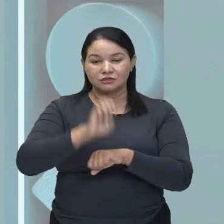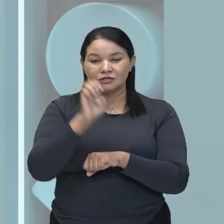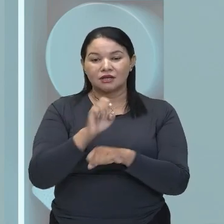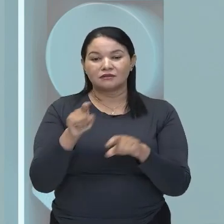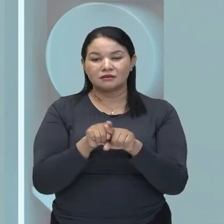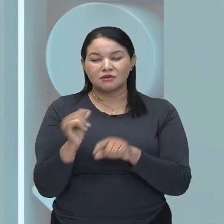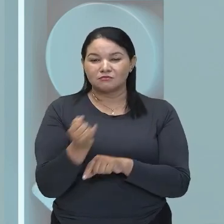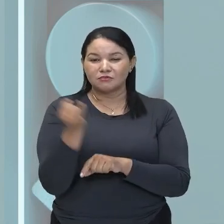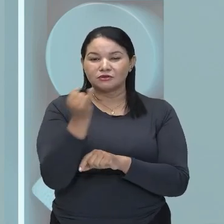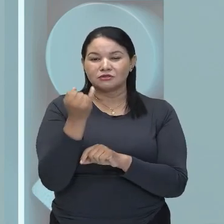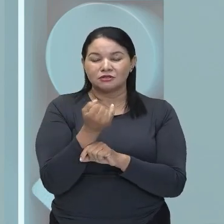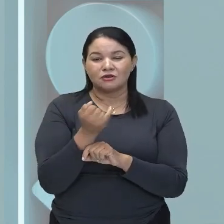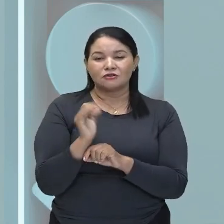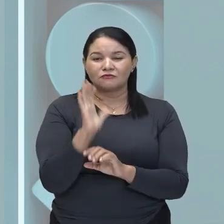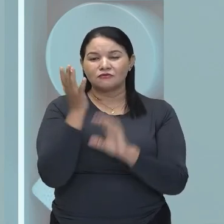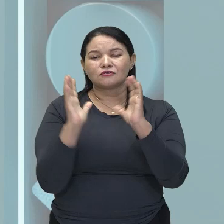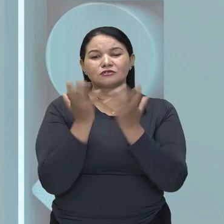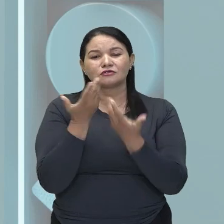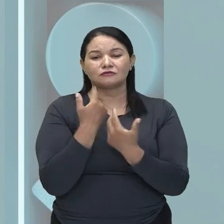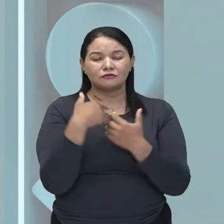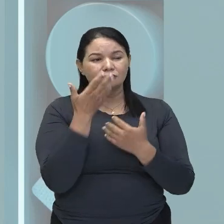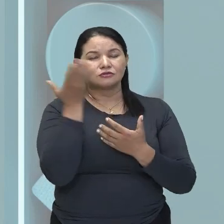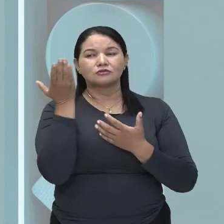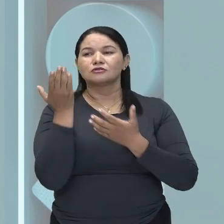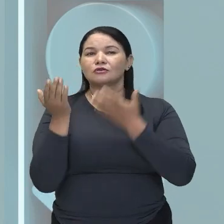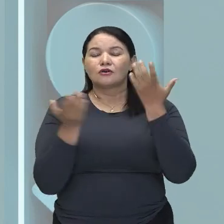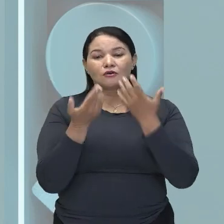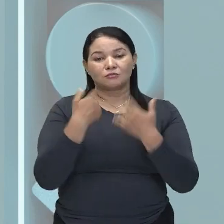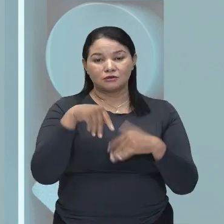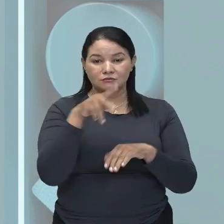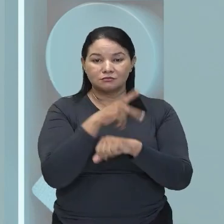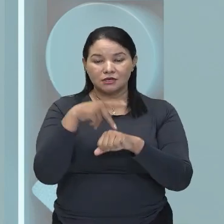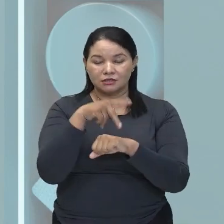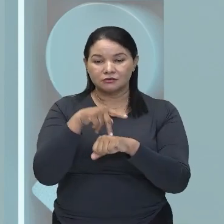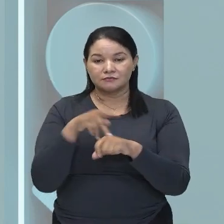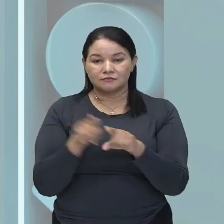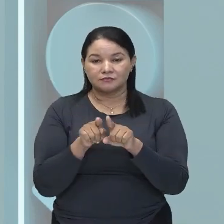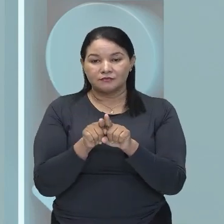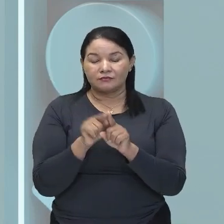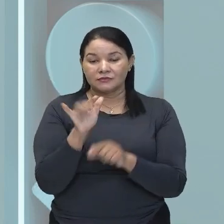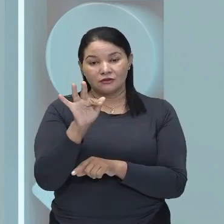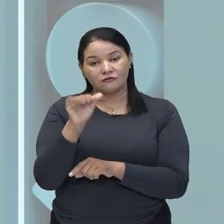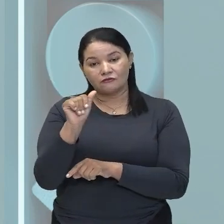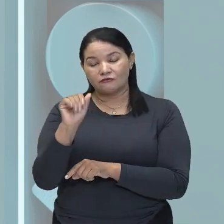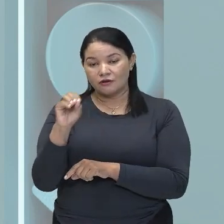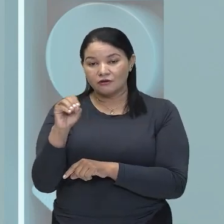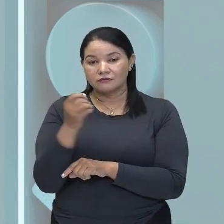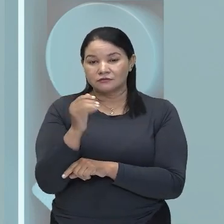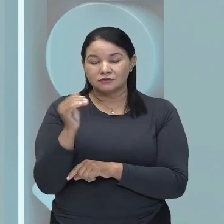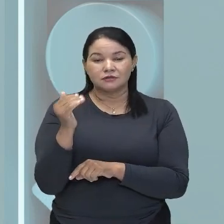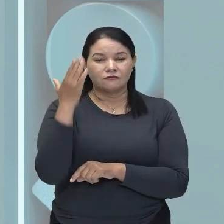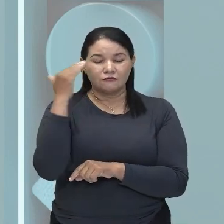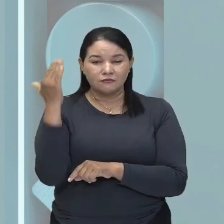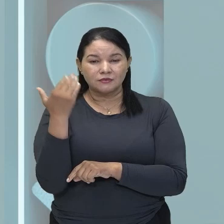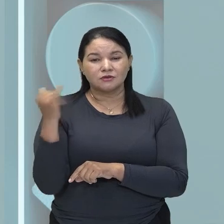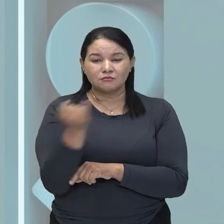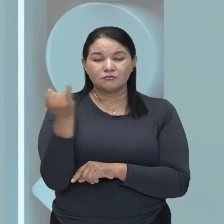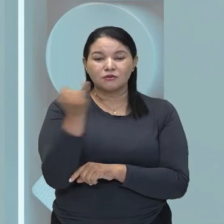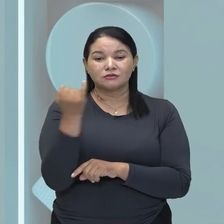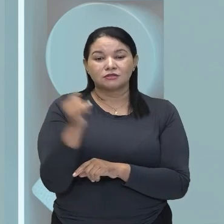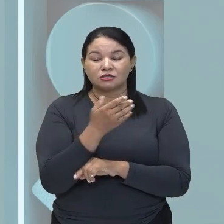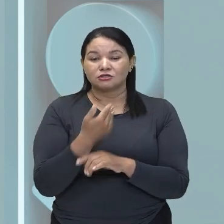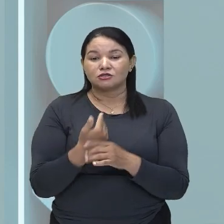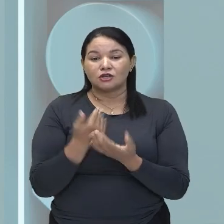festival de ópera do país. A Ópera no Amazonas é um evento popular e de todas as classes sociais